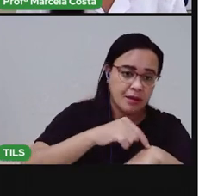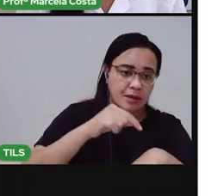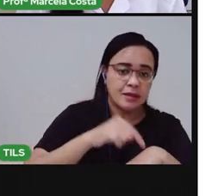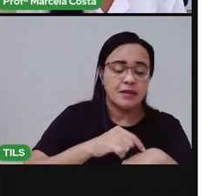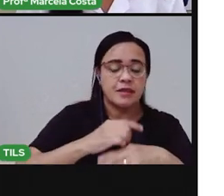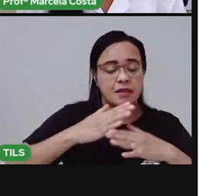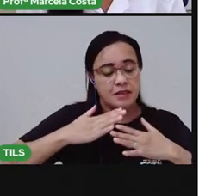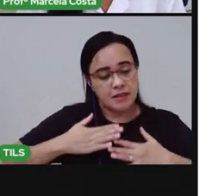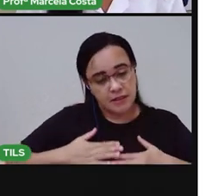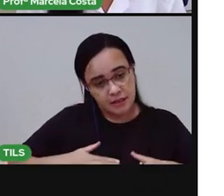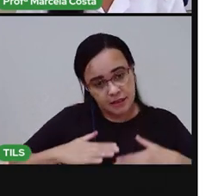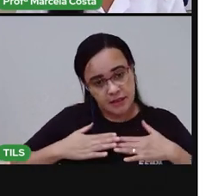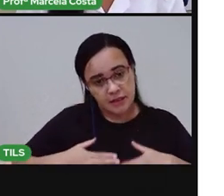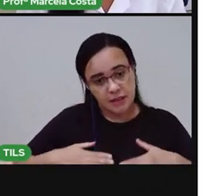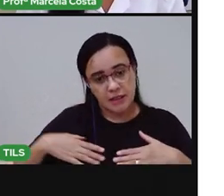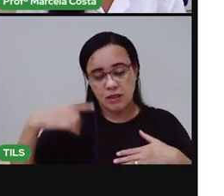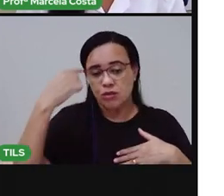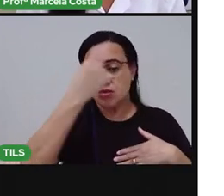de descanso.